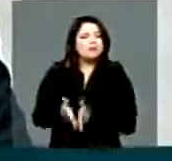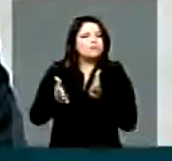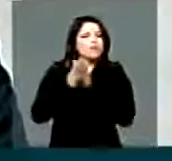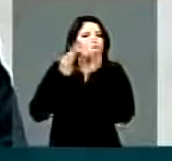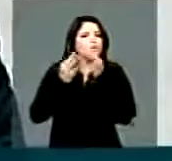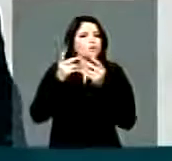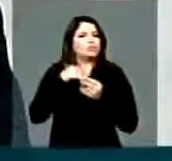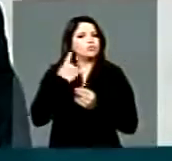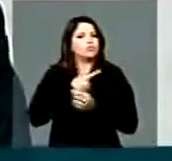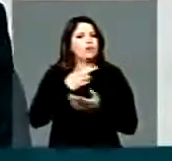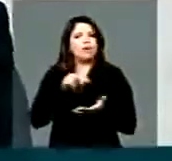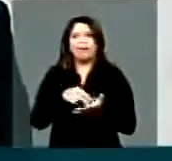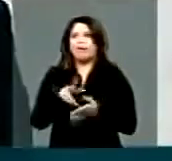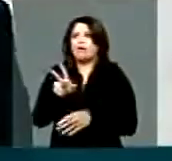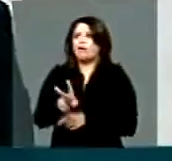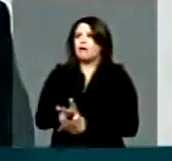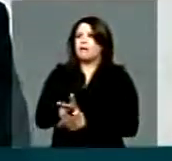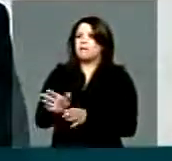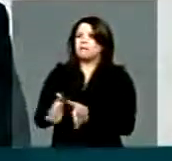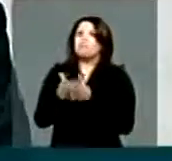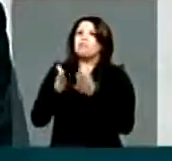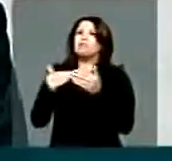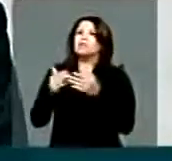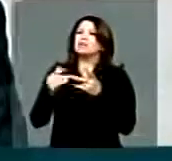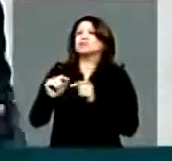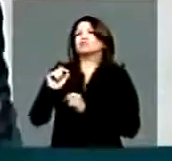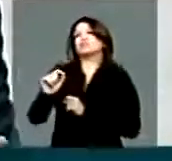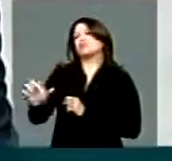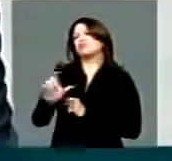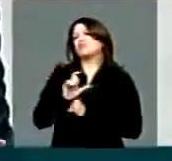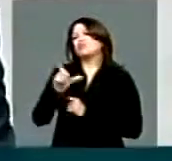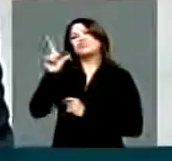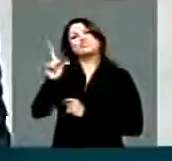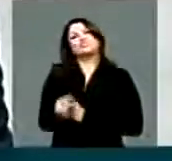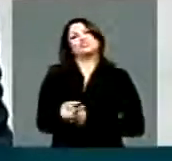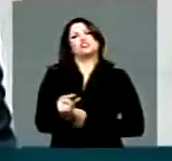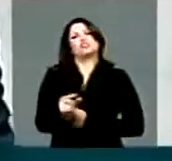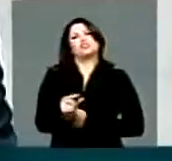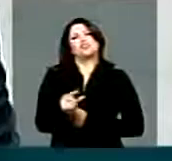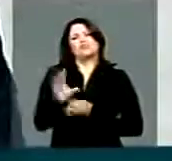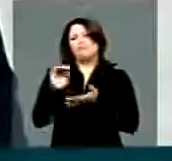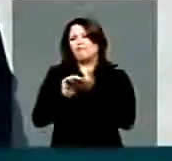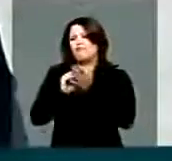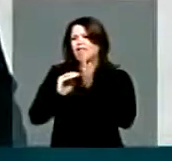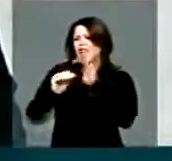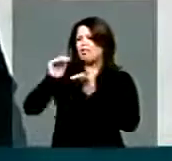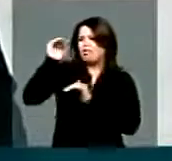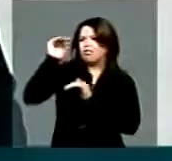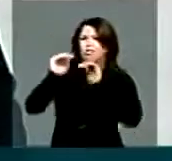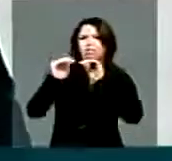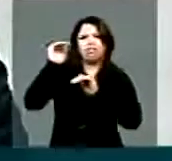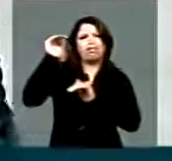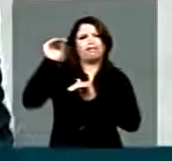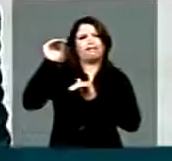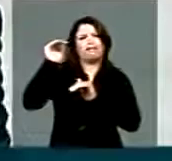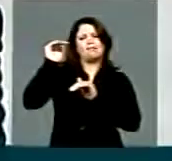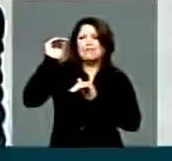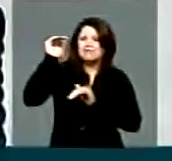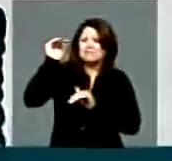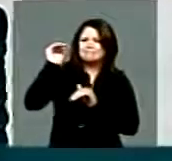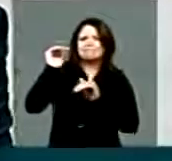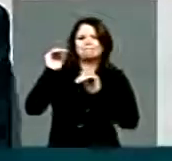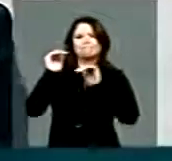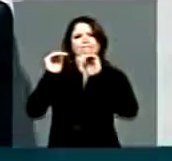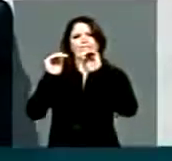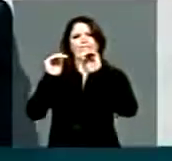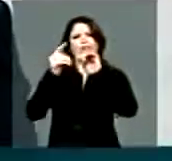Nós estamos aqui pedindo, pelo menos, que diminua essas desigualdades regionais. E Vossa Excelência está